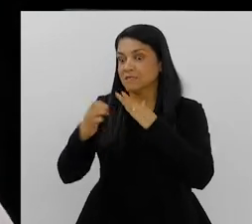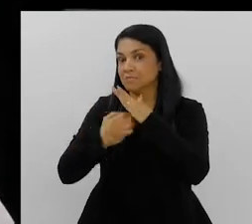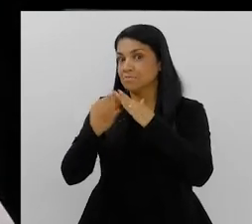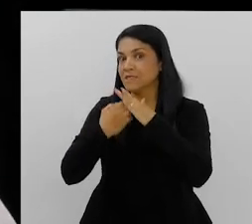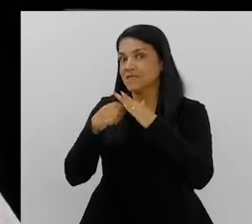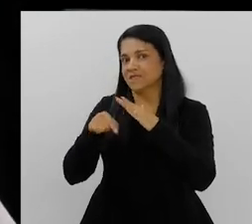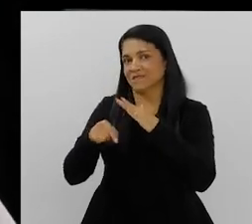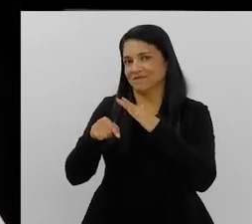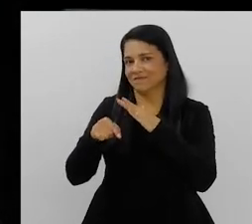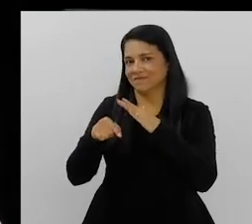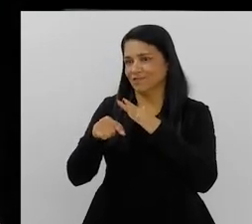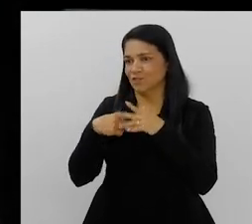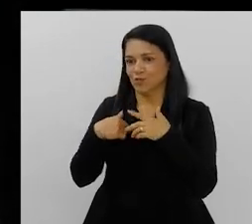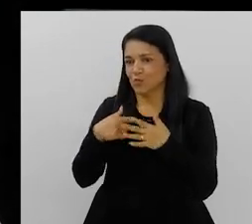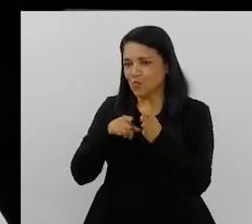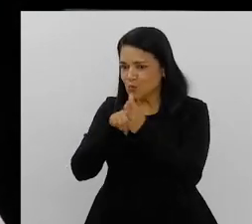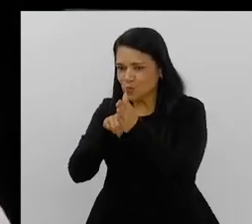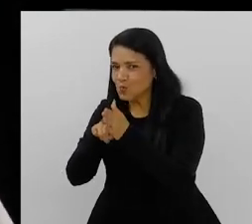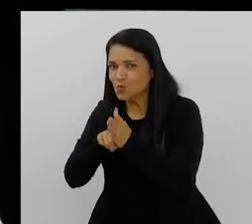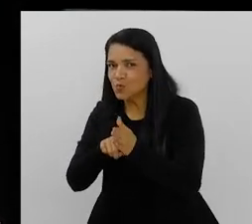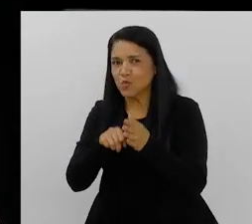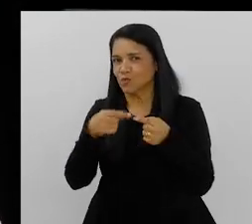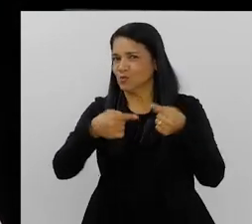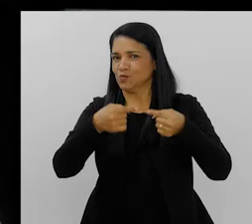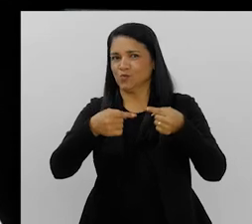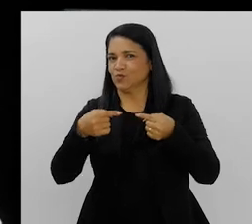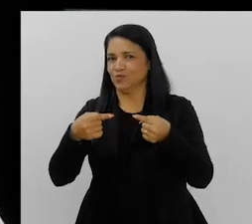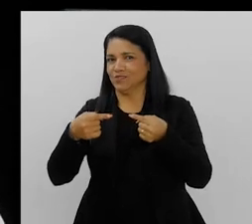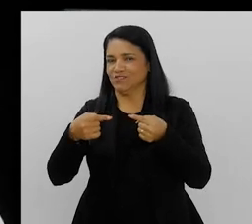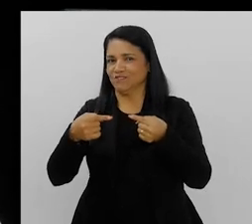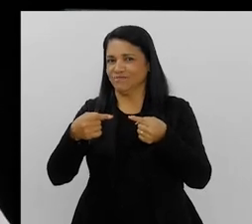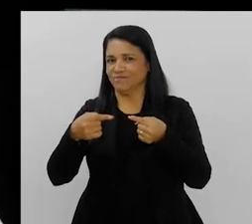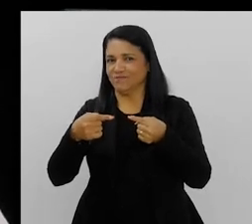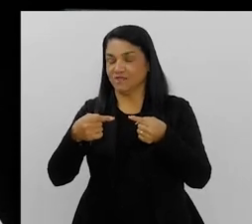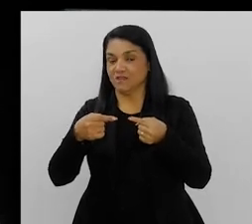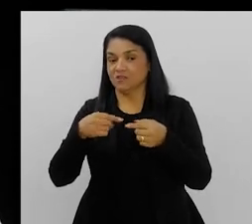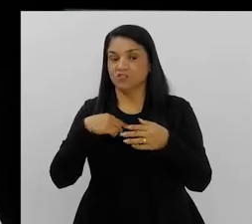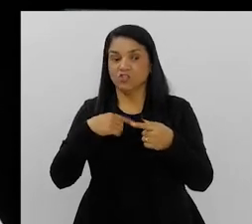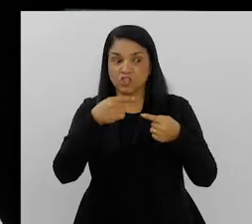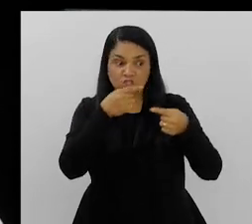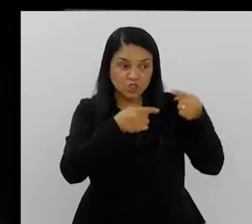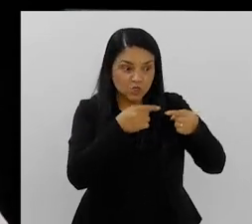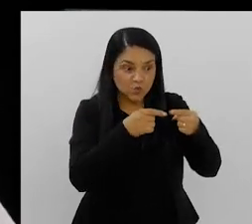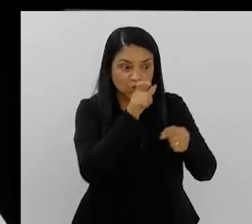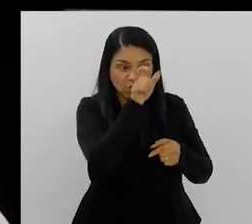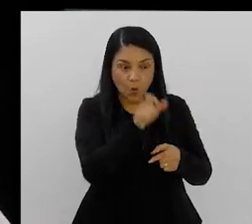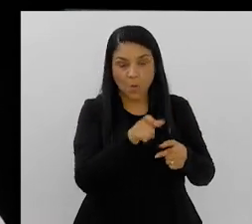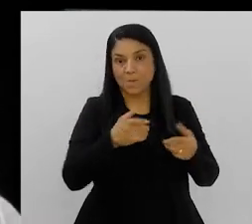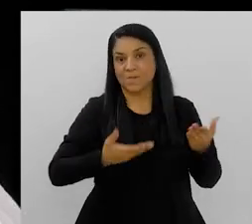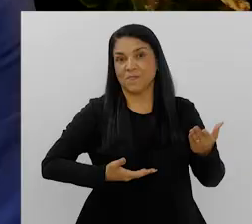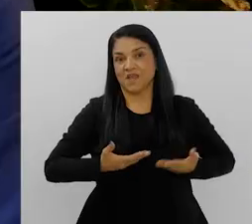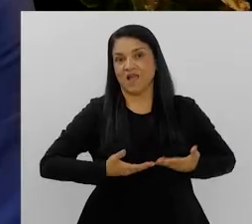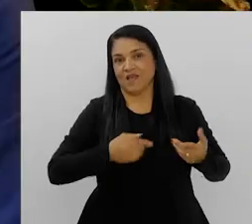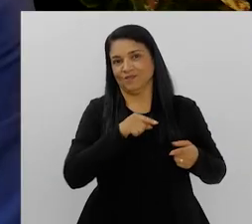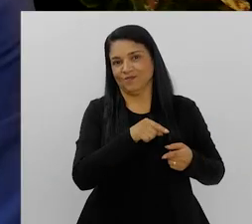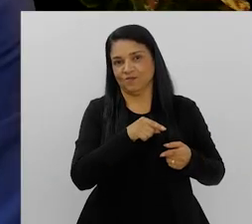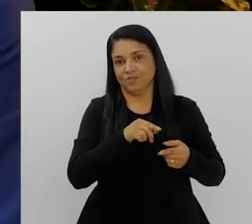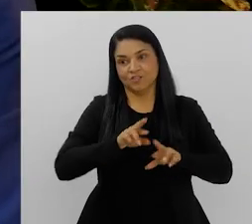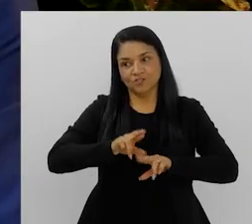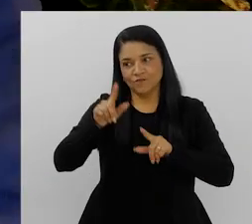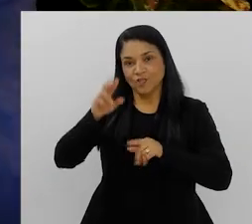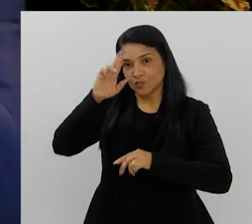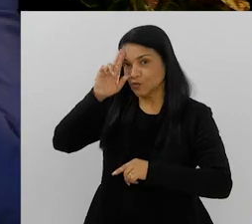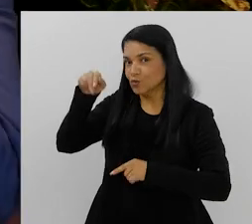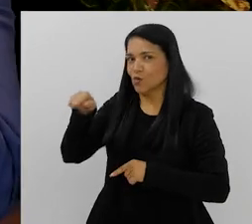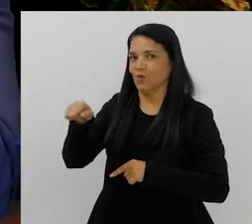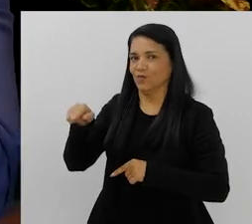formas de condução da própria empresa. E essa discussão a gente não faz. A não faz muito essa discussão. A gente faz a discussão em relação ao empregado e